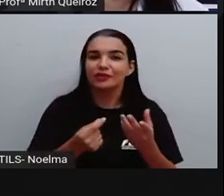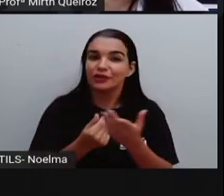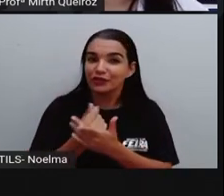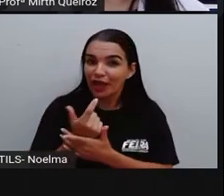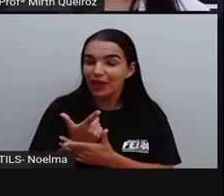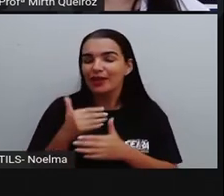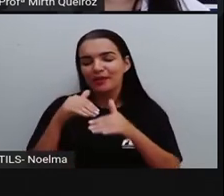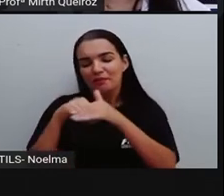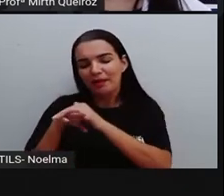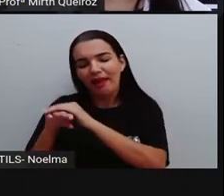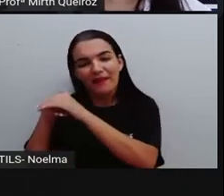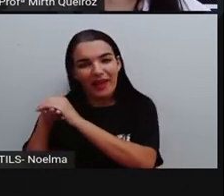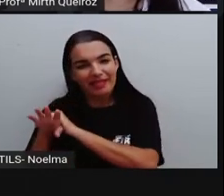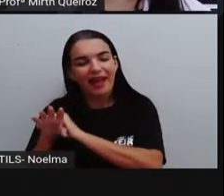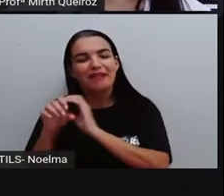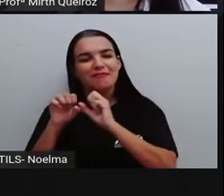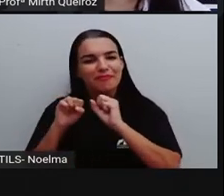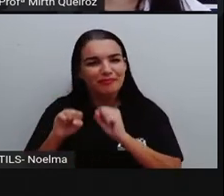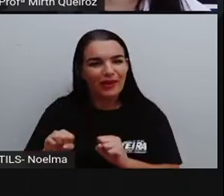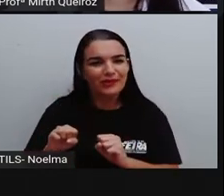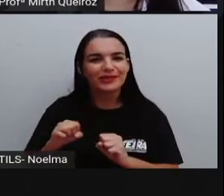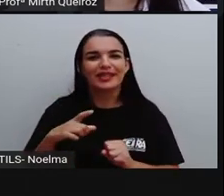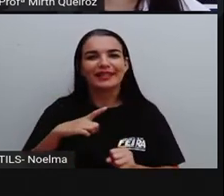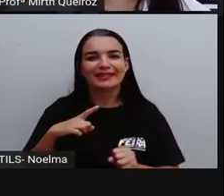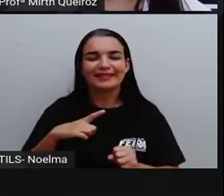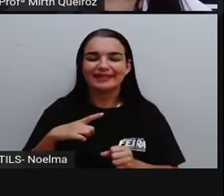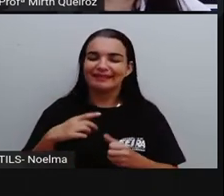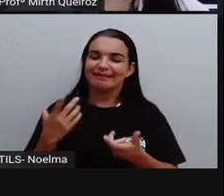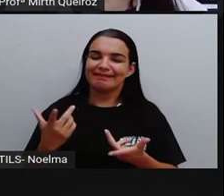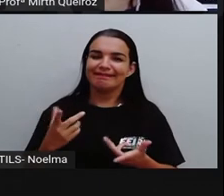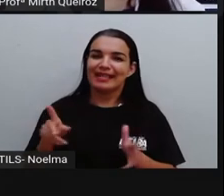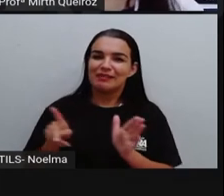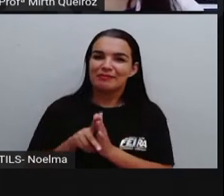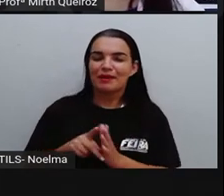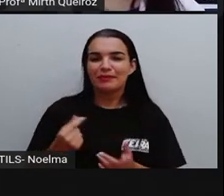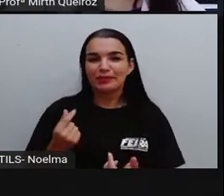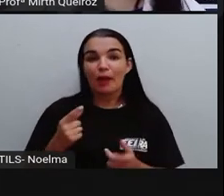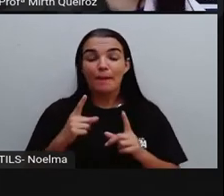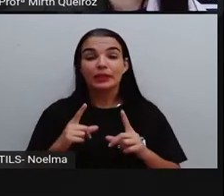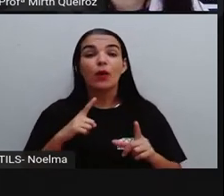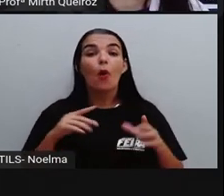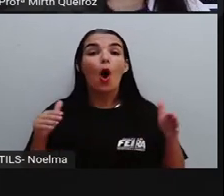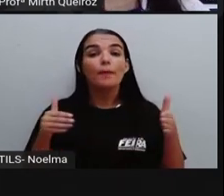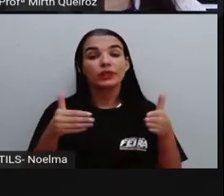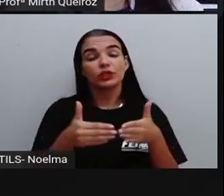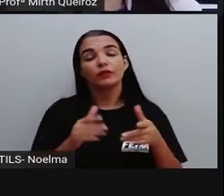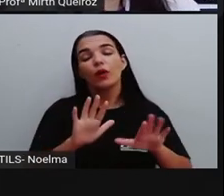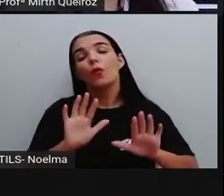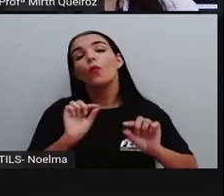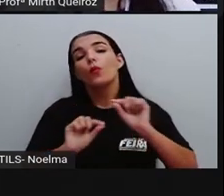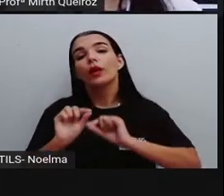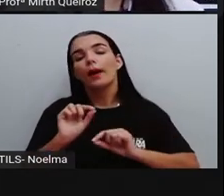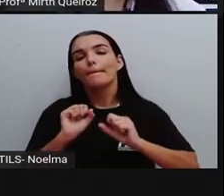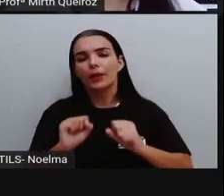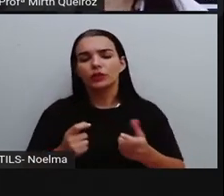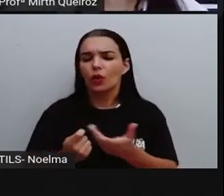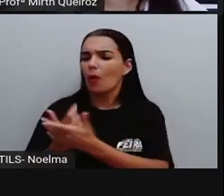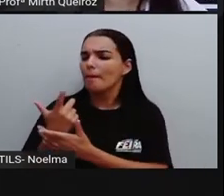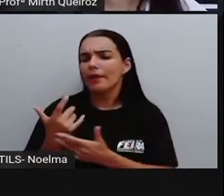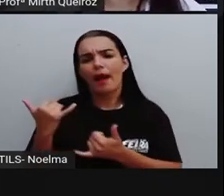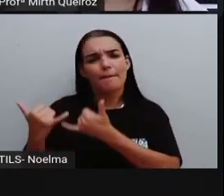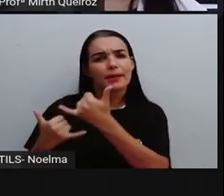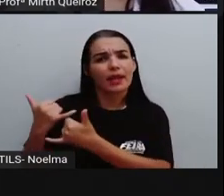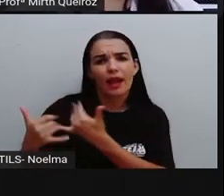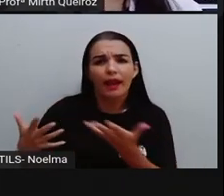tia, e aí já vai juntando o seu dinheirinho, que pode ter um objetivo. O objetivo pode ser comprar um